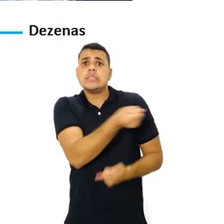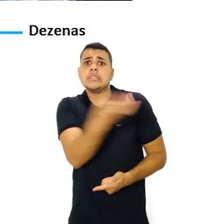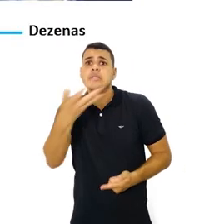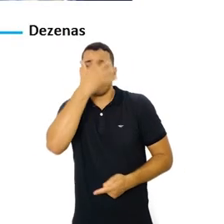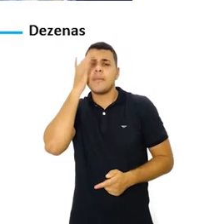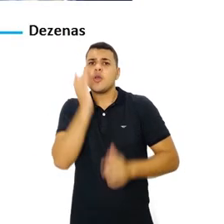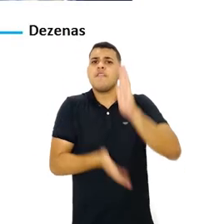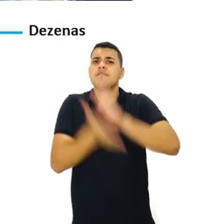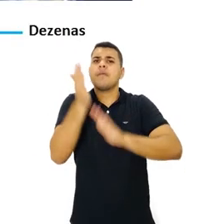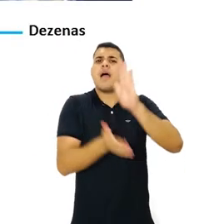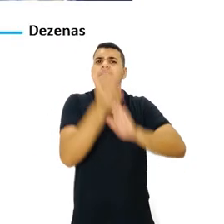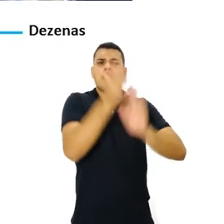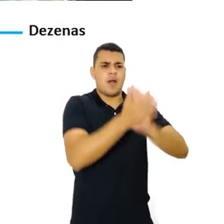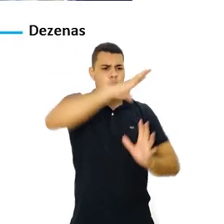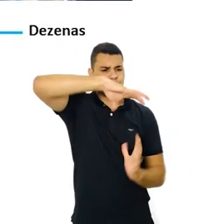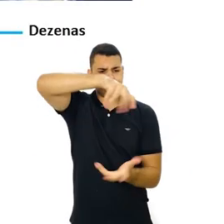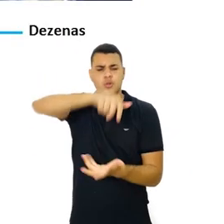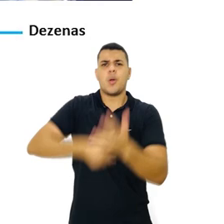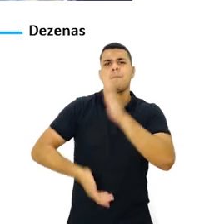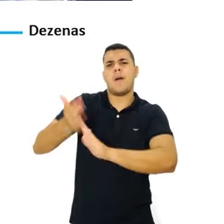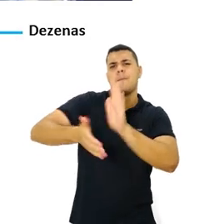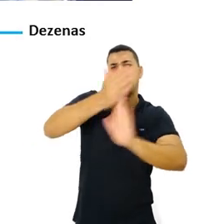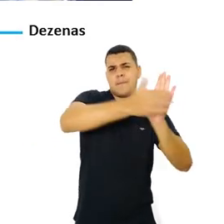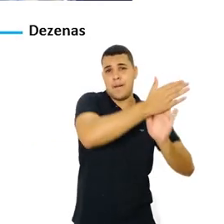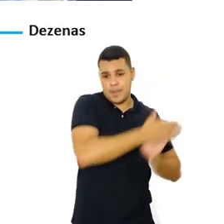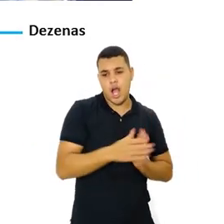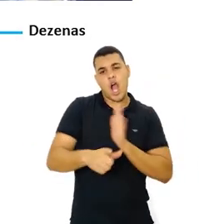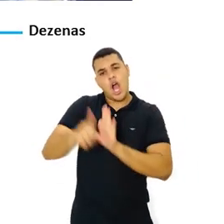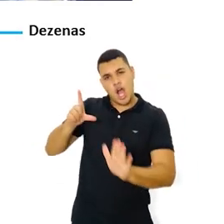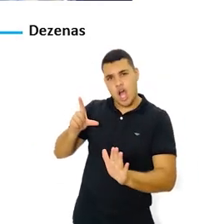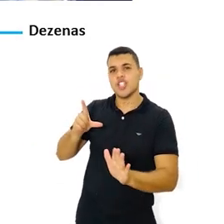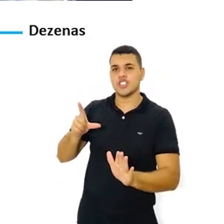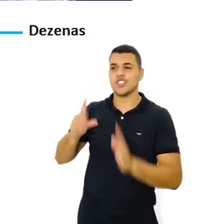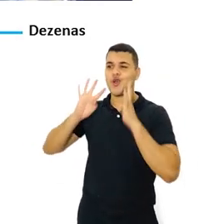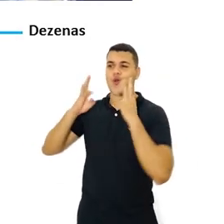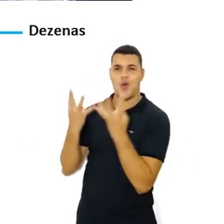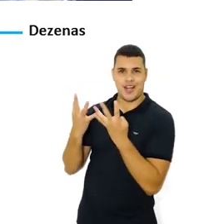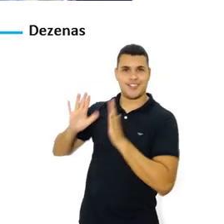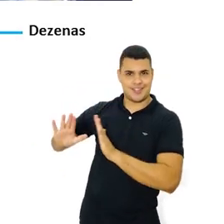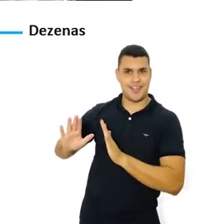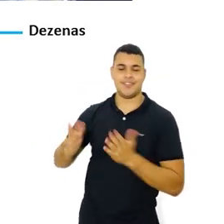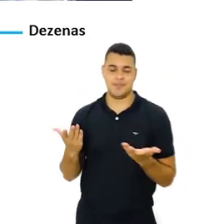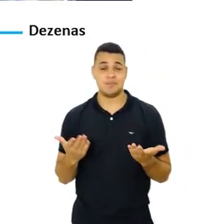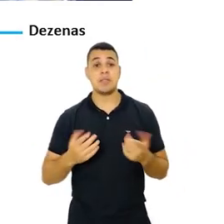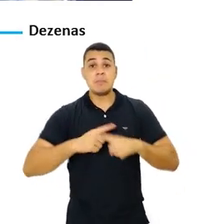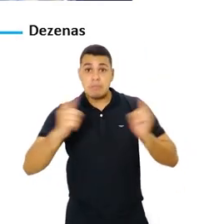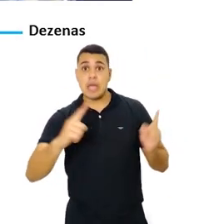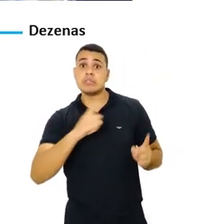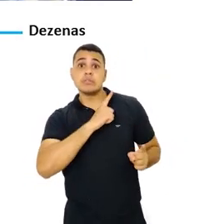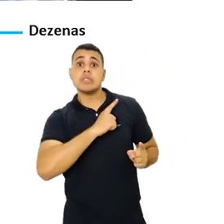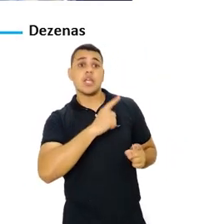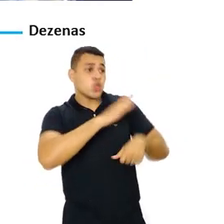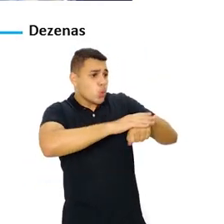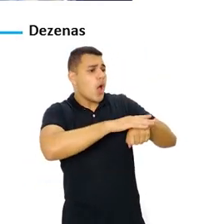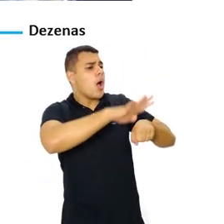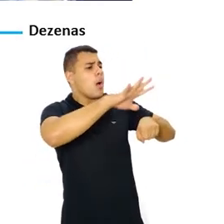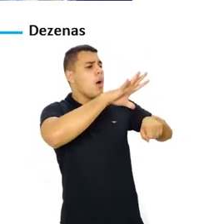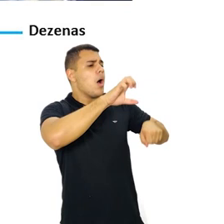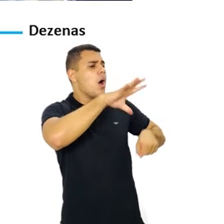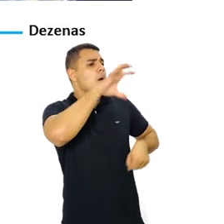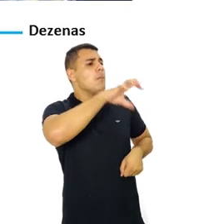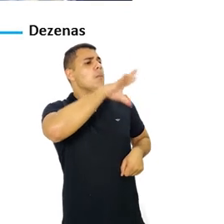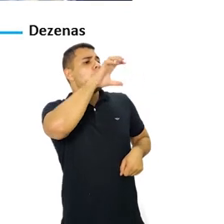globalização. Milhares de pessoas viajando no mundo, obviamente antes do isolamento social, e qualquer doença de